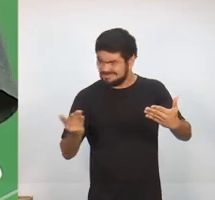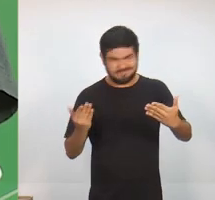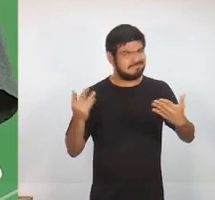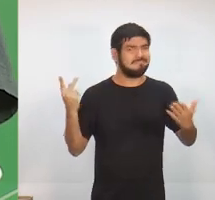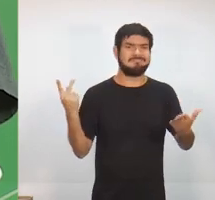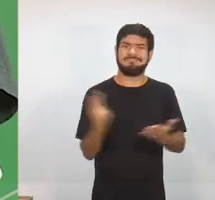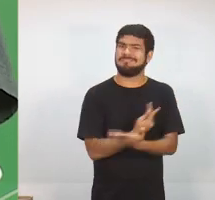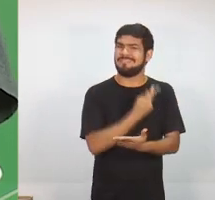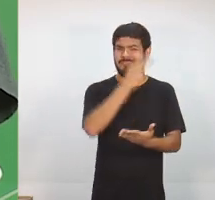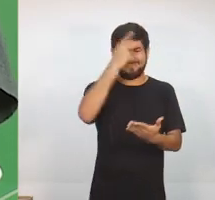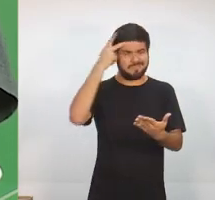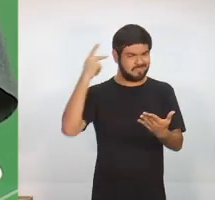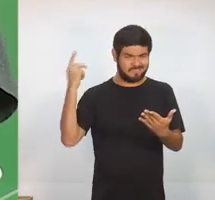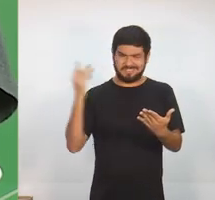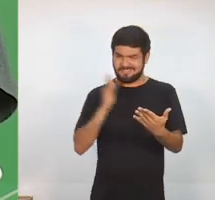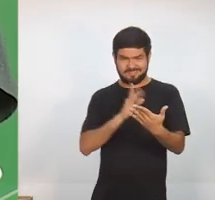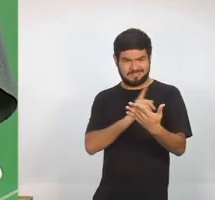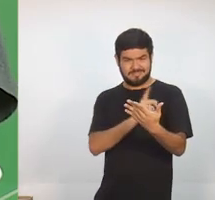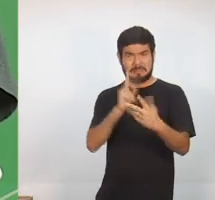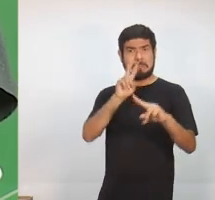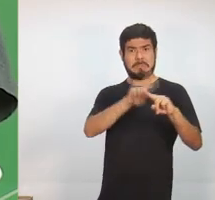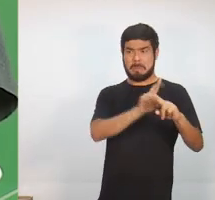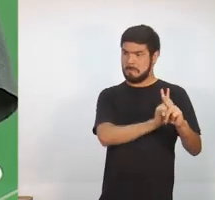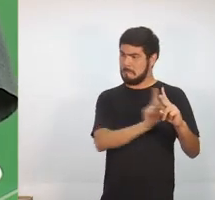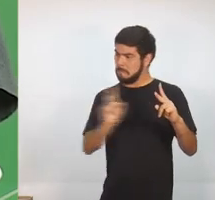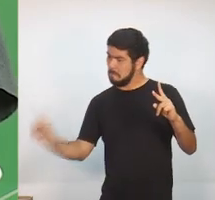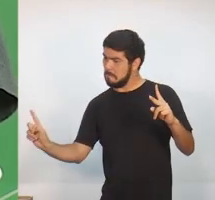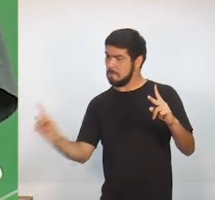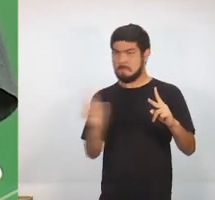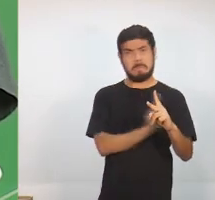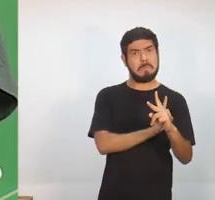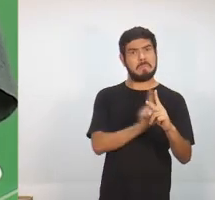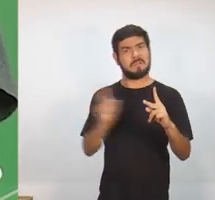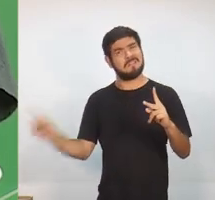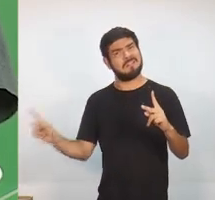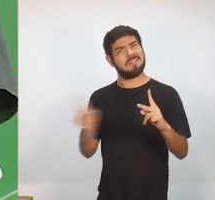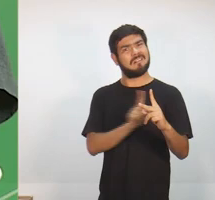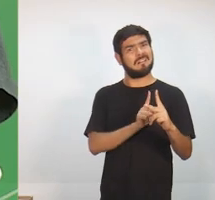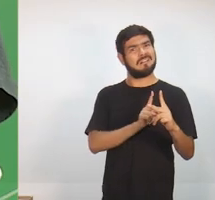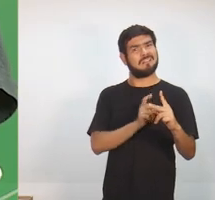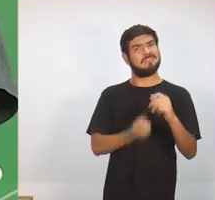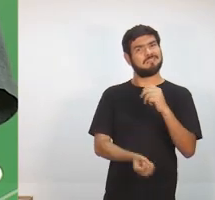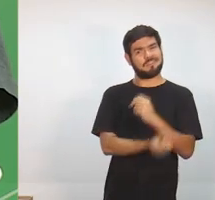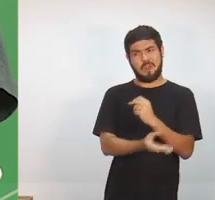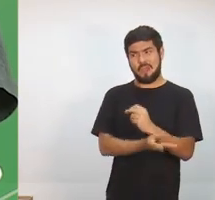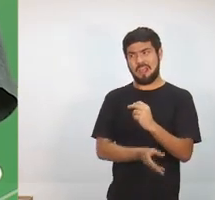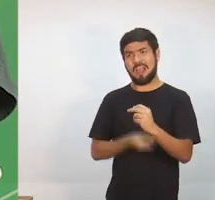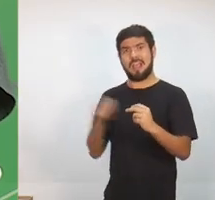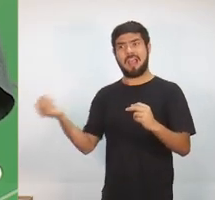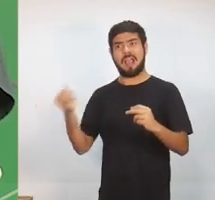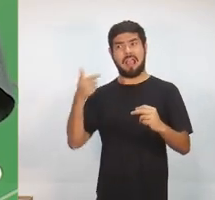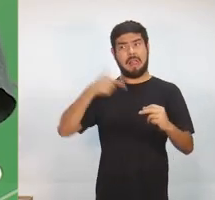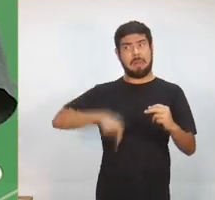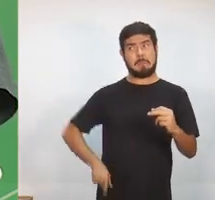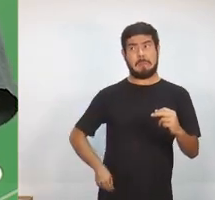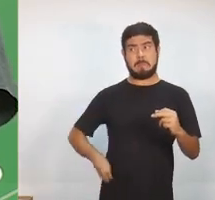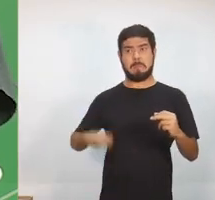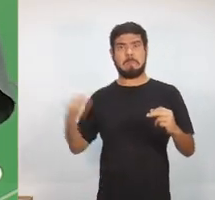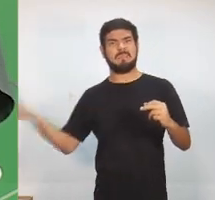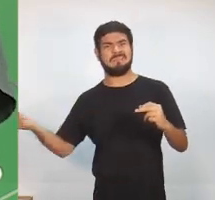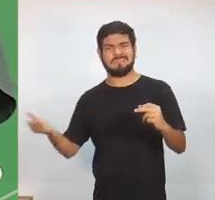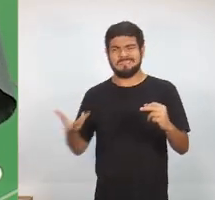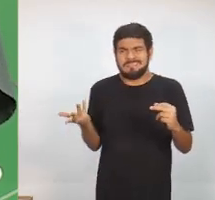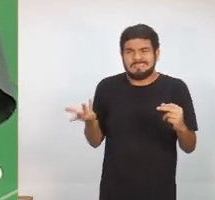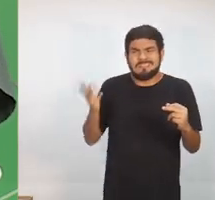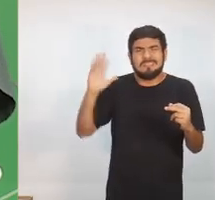e saindo dentro das penitenciárias, dentro dos presídios, levando droga, levando armas, que foi justamente o que aconteceu para que